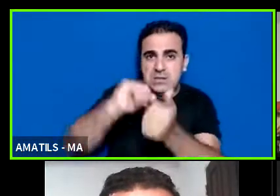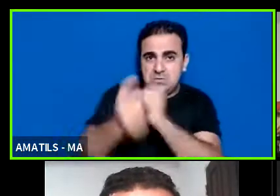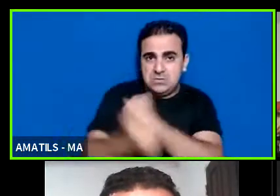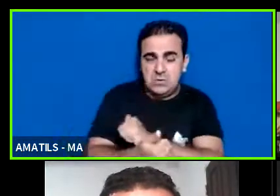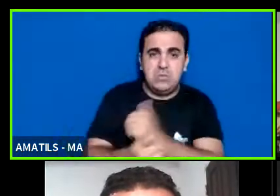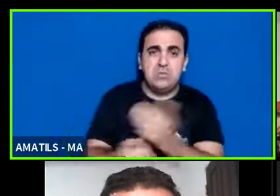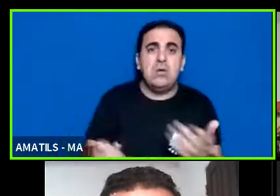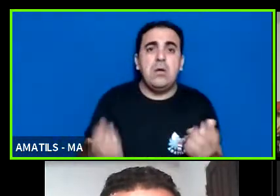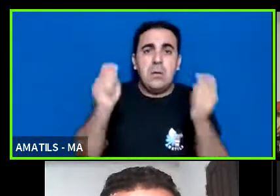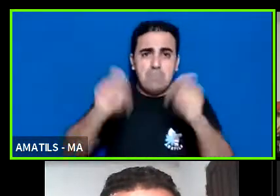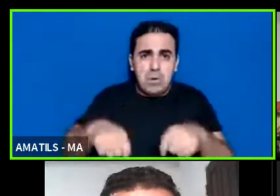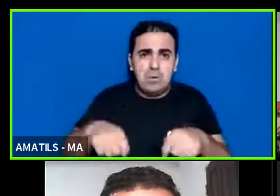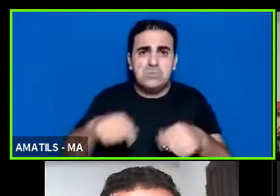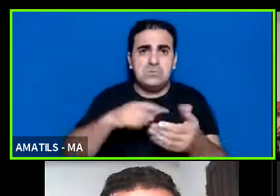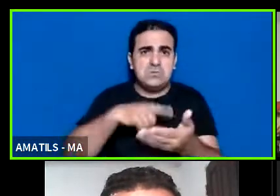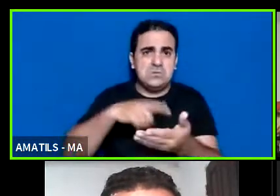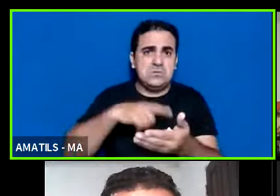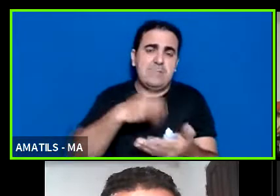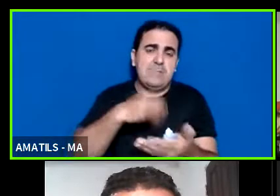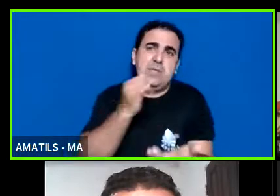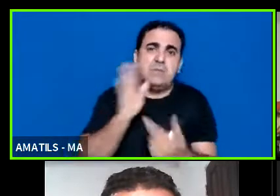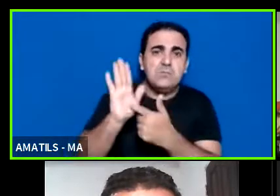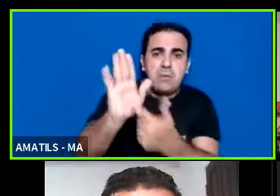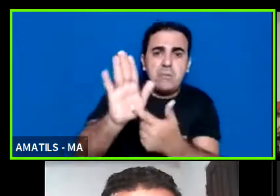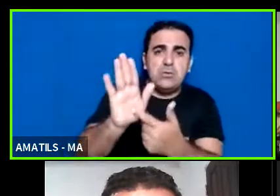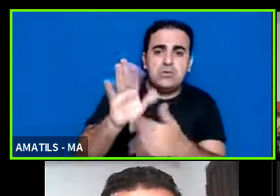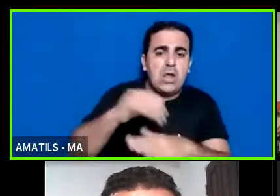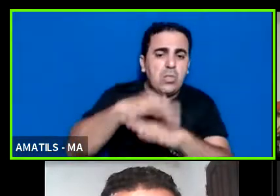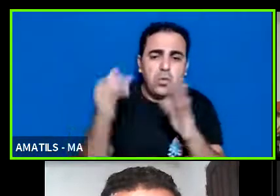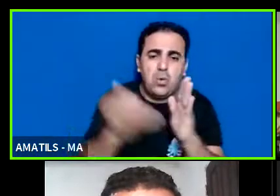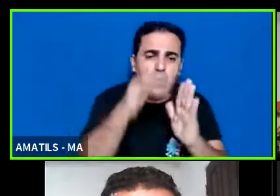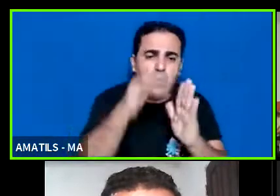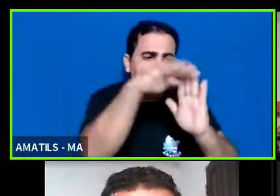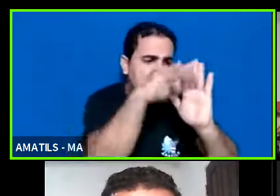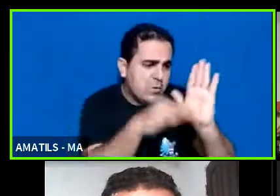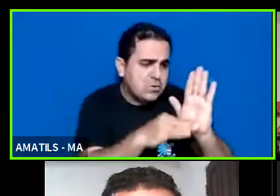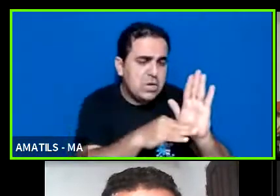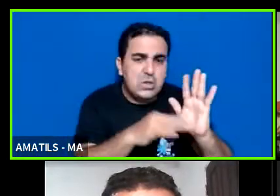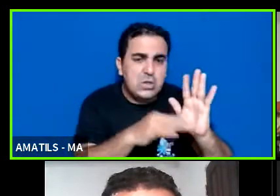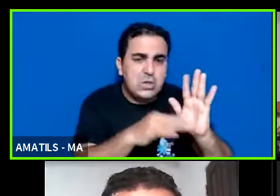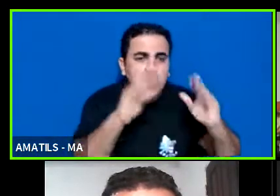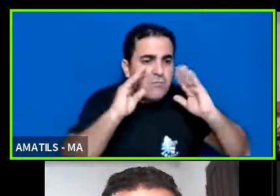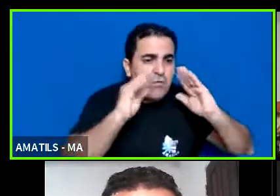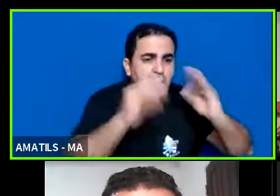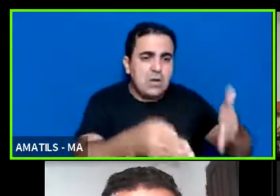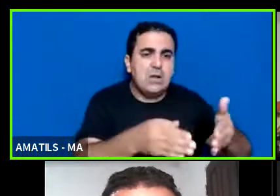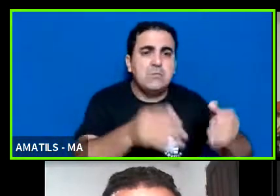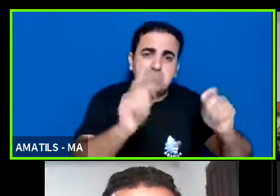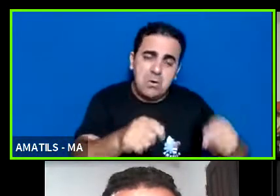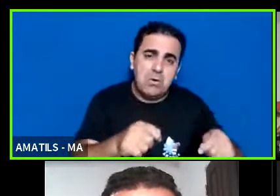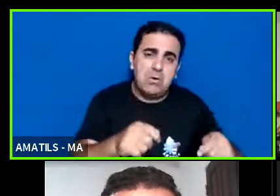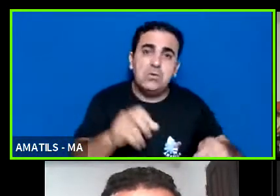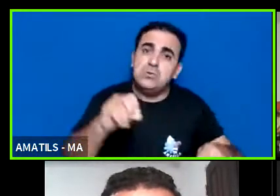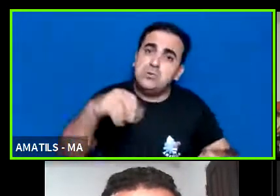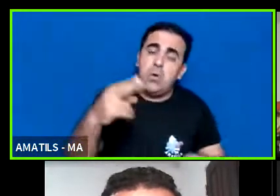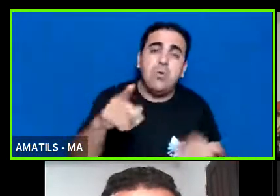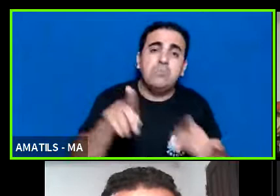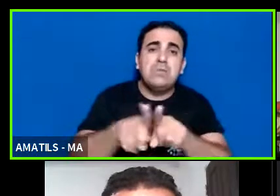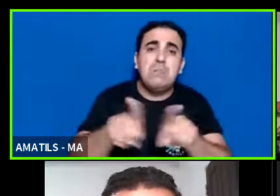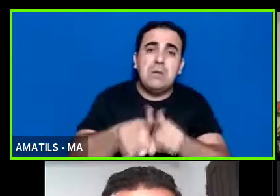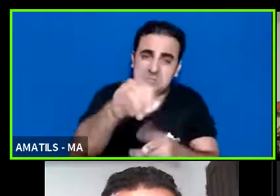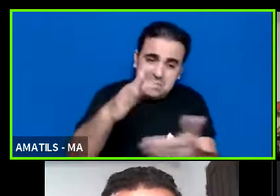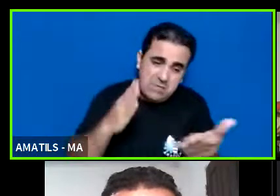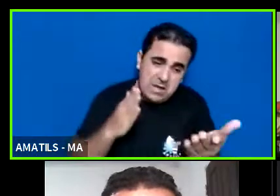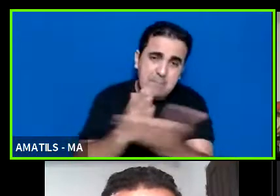ser parcialmente pode ser integralmente ou pode simplesmente não ser aprovado depende da política que o Estado